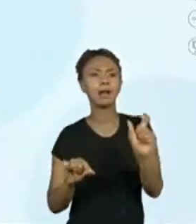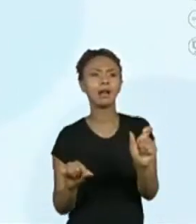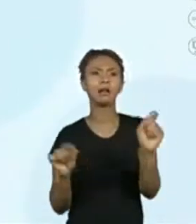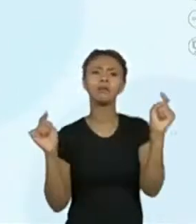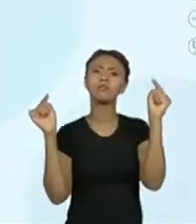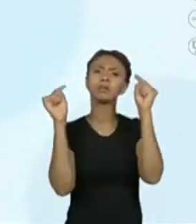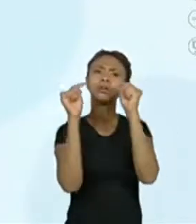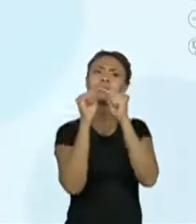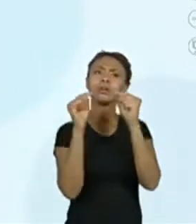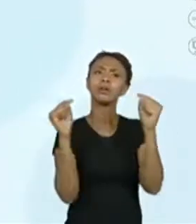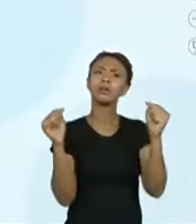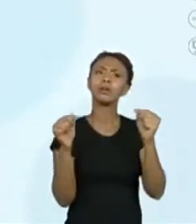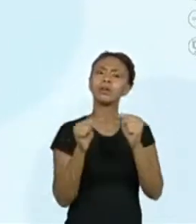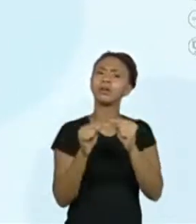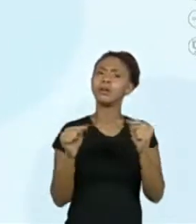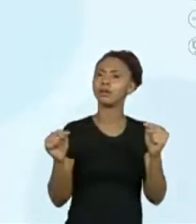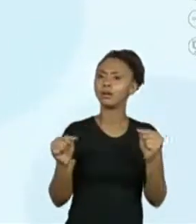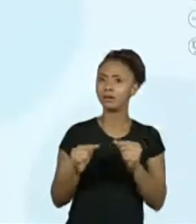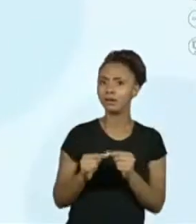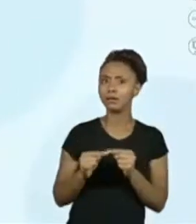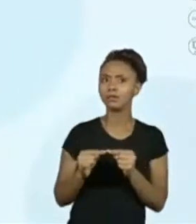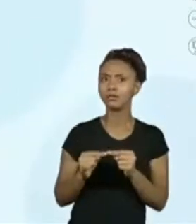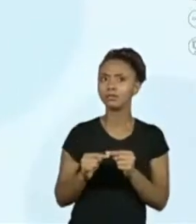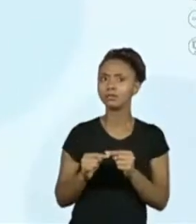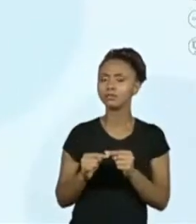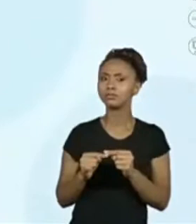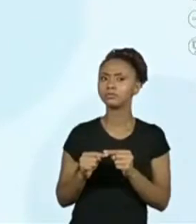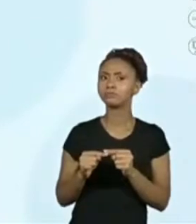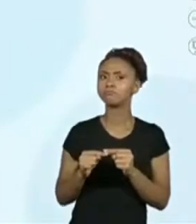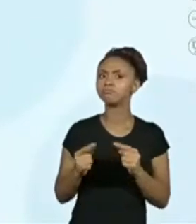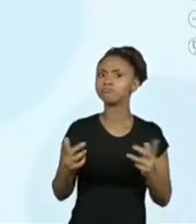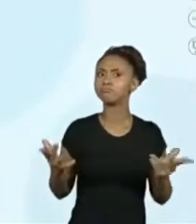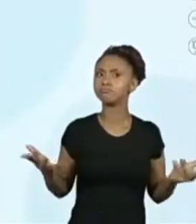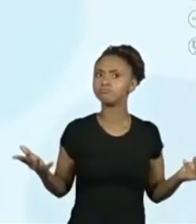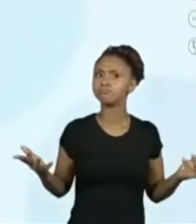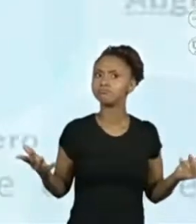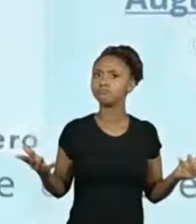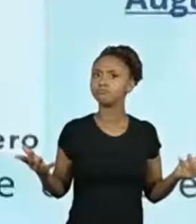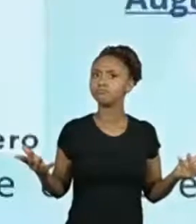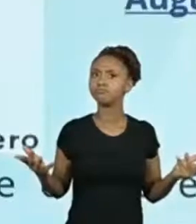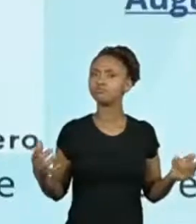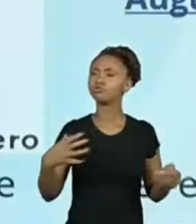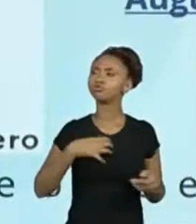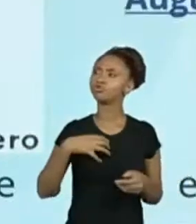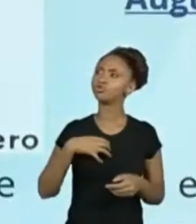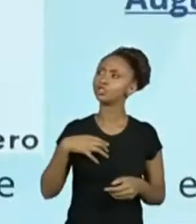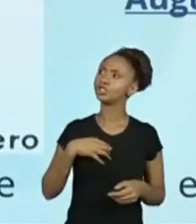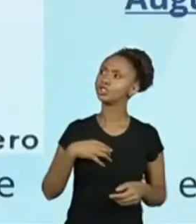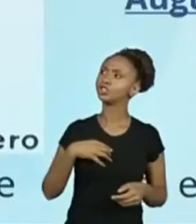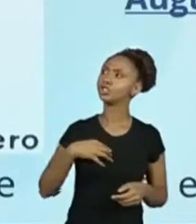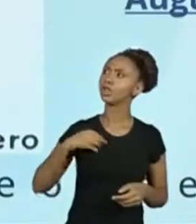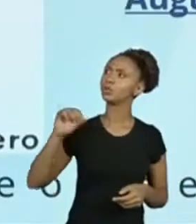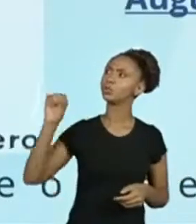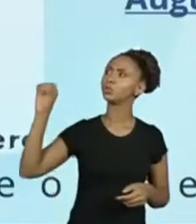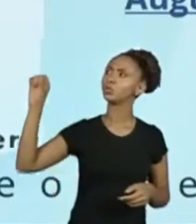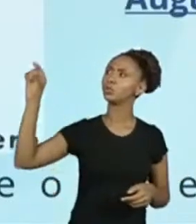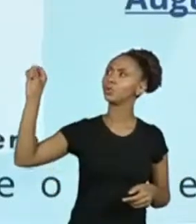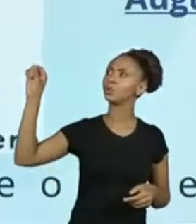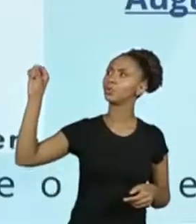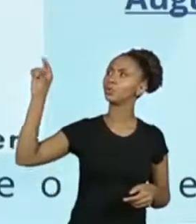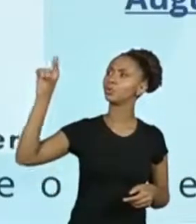Quais relações entre essa forma que vocês disseram